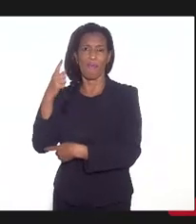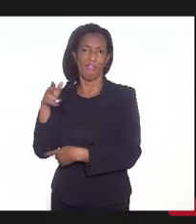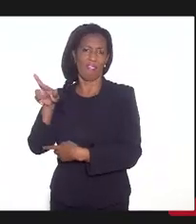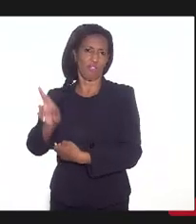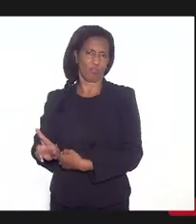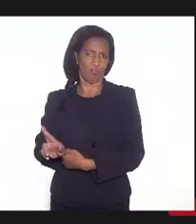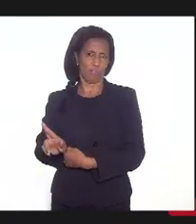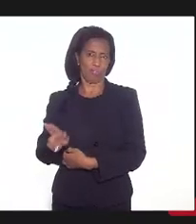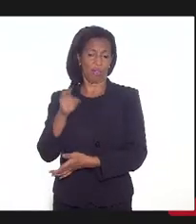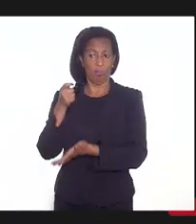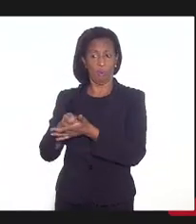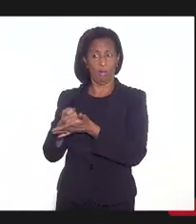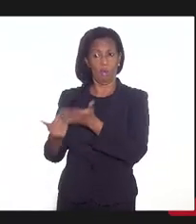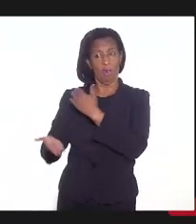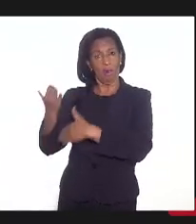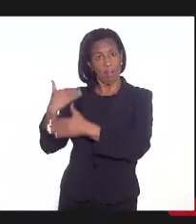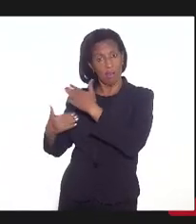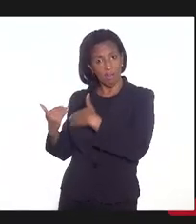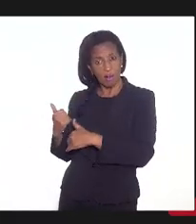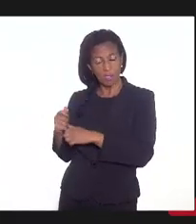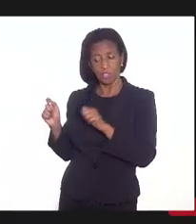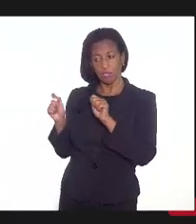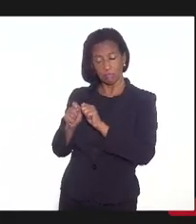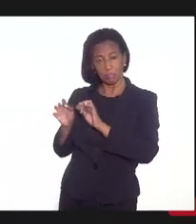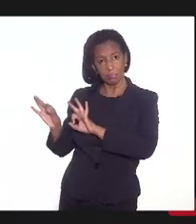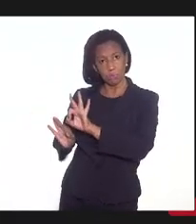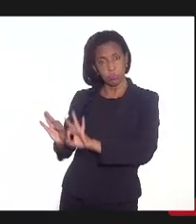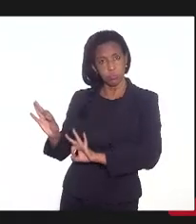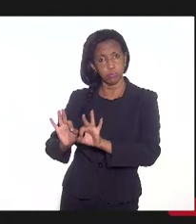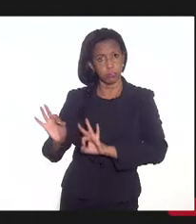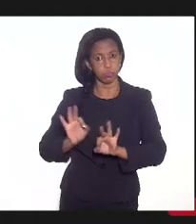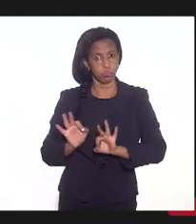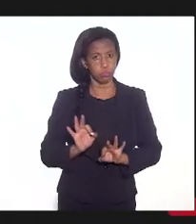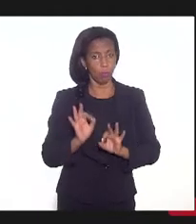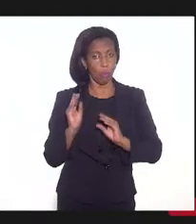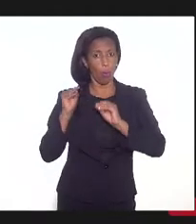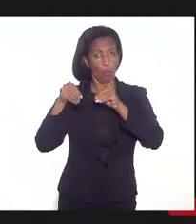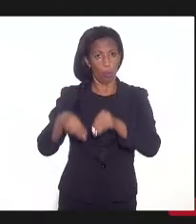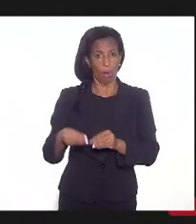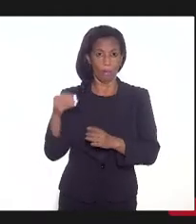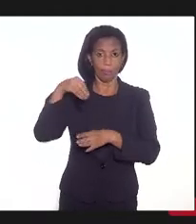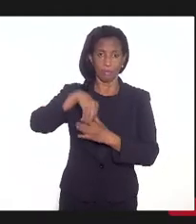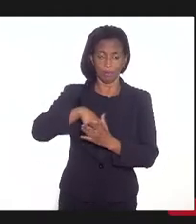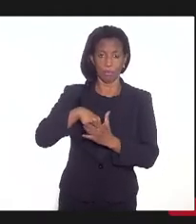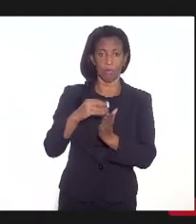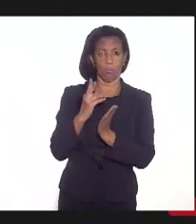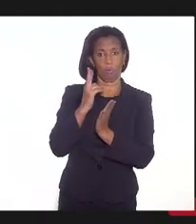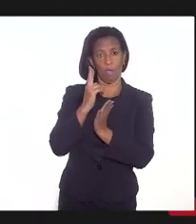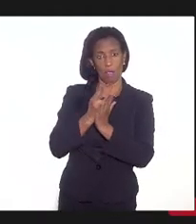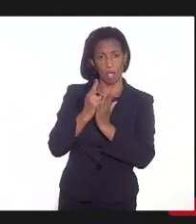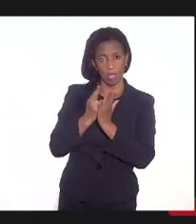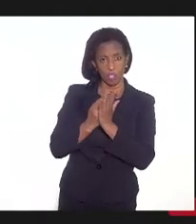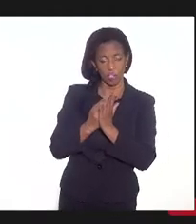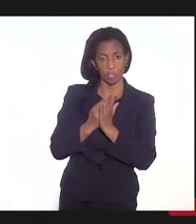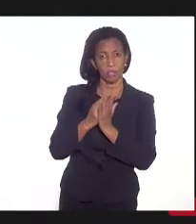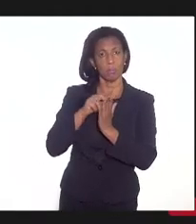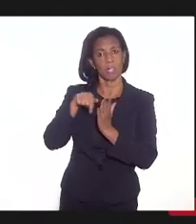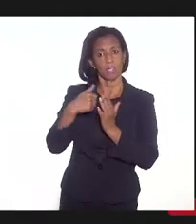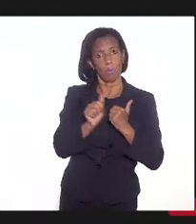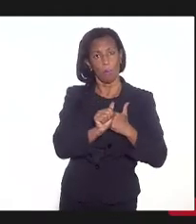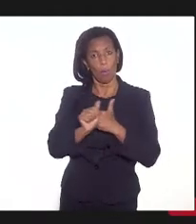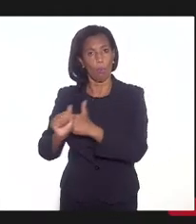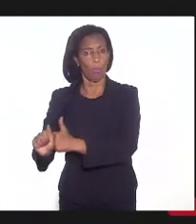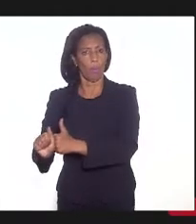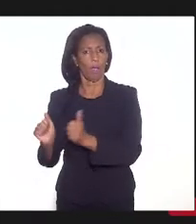As compensações têm que ser previamente antecipadas, colocadas no regime e aí tomam acompanhamento junto ao